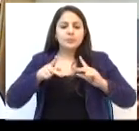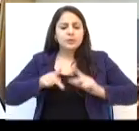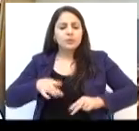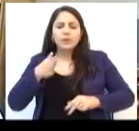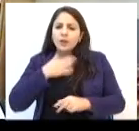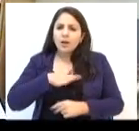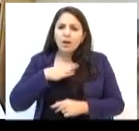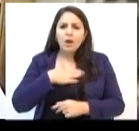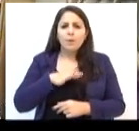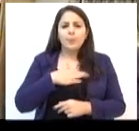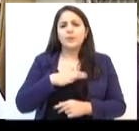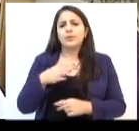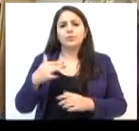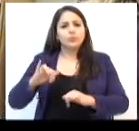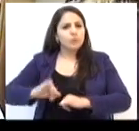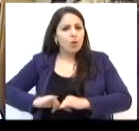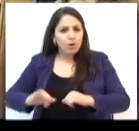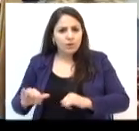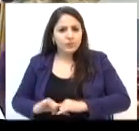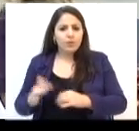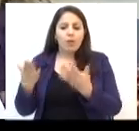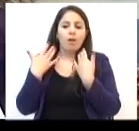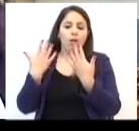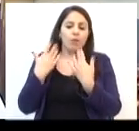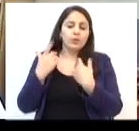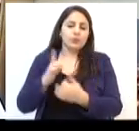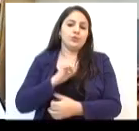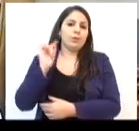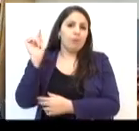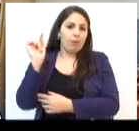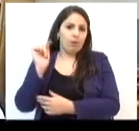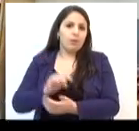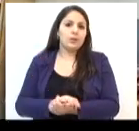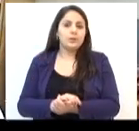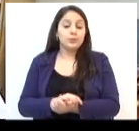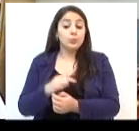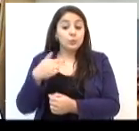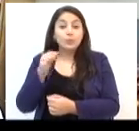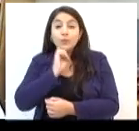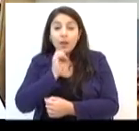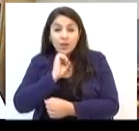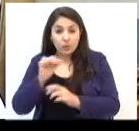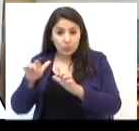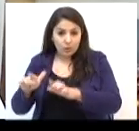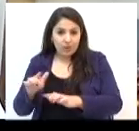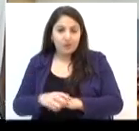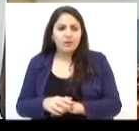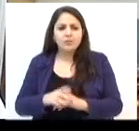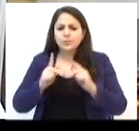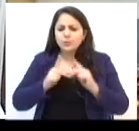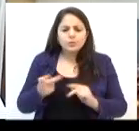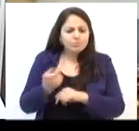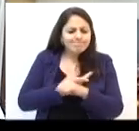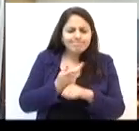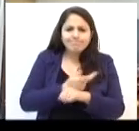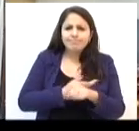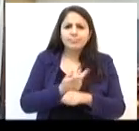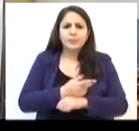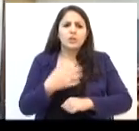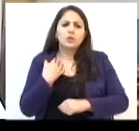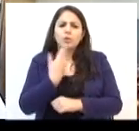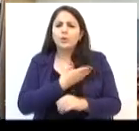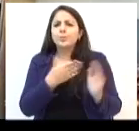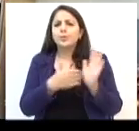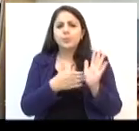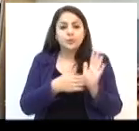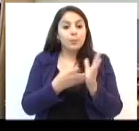vir com mais calma, sem estar sofrendo aquele calor que tinha no outro local, né? E assim o pessoal está vindo mesmo em massa atrás dos livros, porque todas as